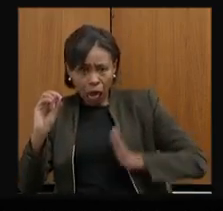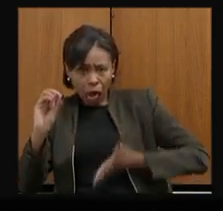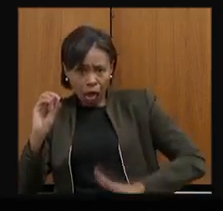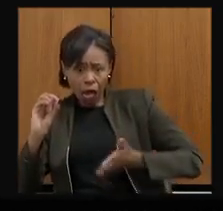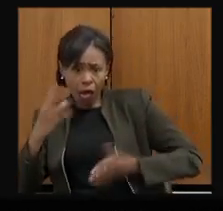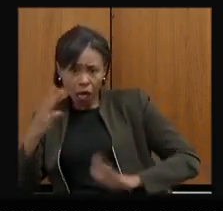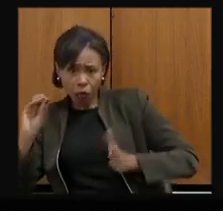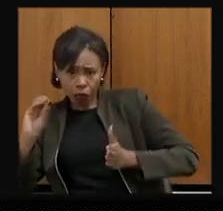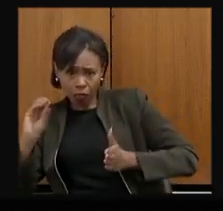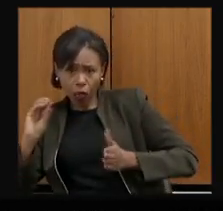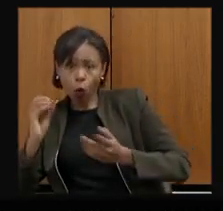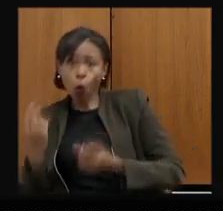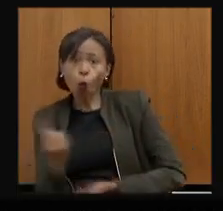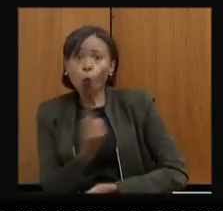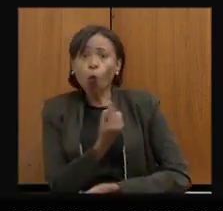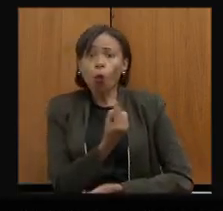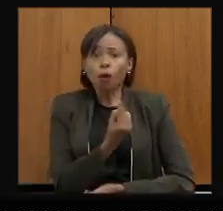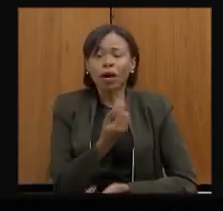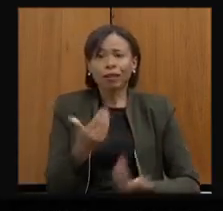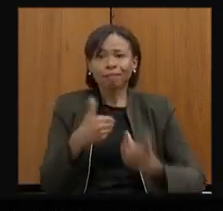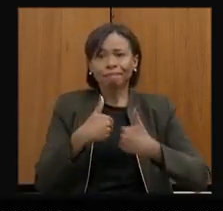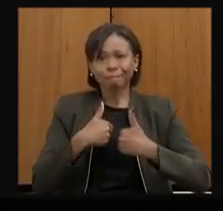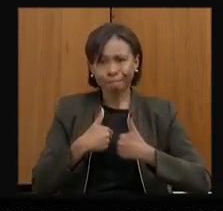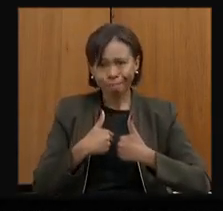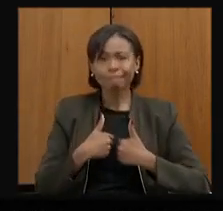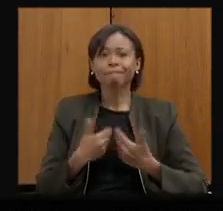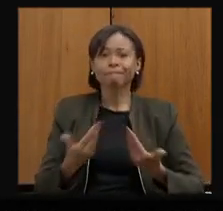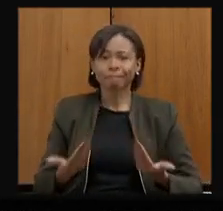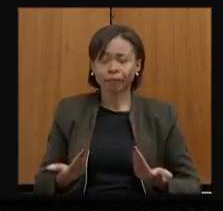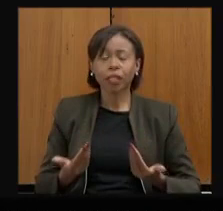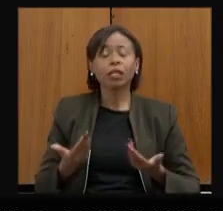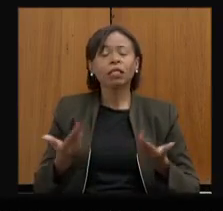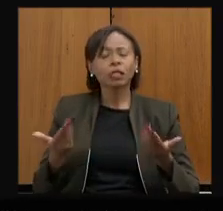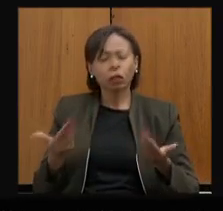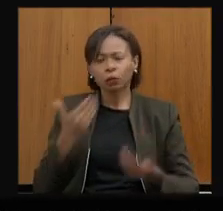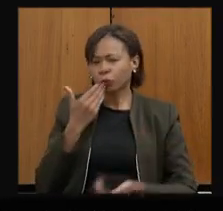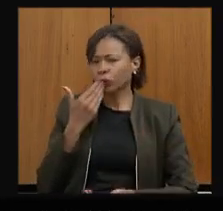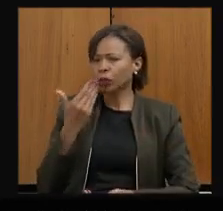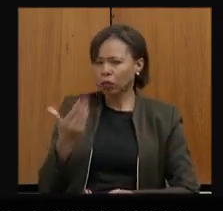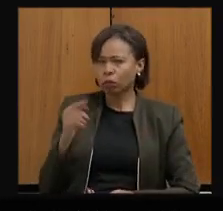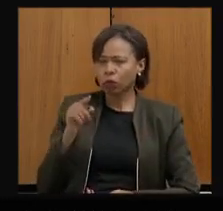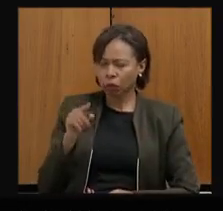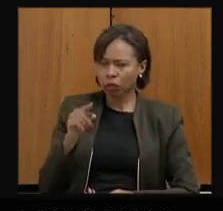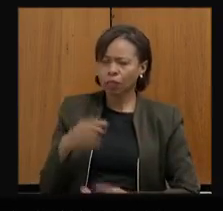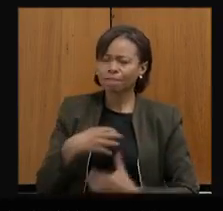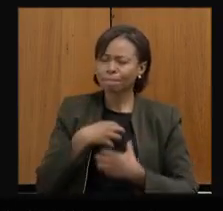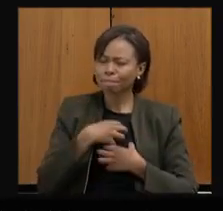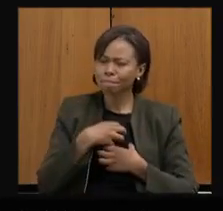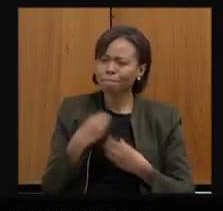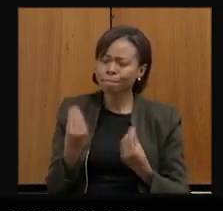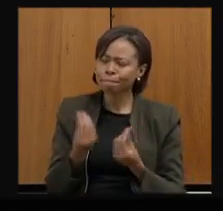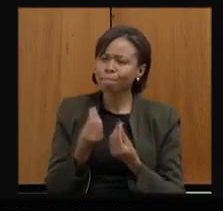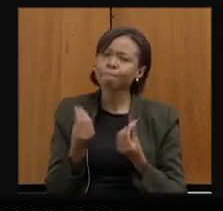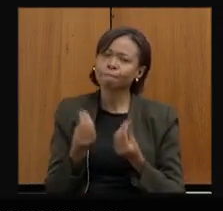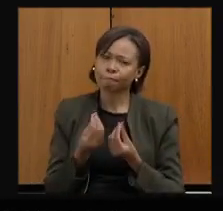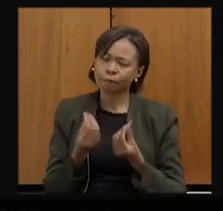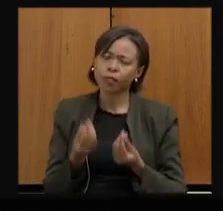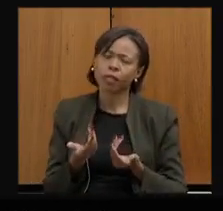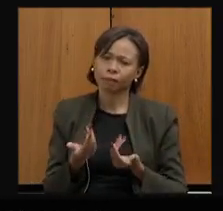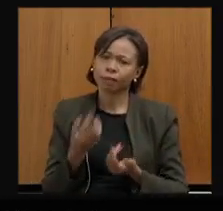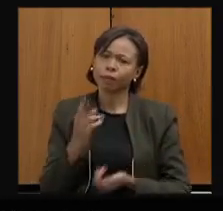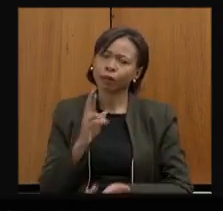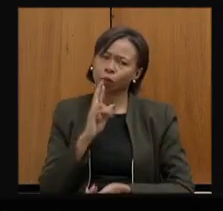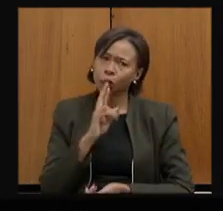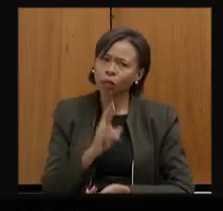autista. Então, fica aí o meu pedido para que a senhora possa ter essa sensibilidade, eu sei que tem, para que a senhora possa fazer